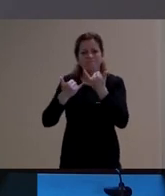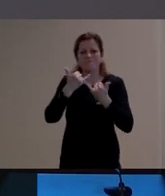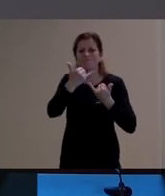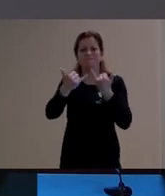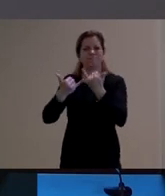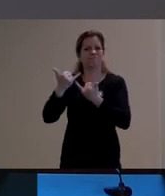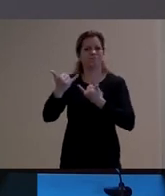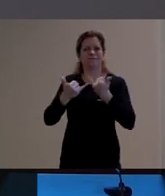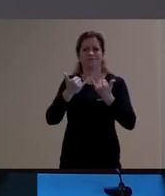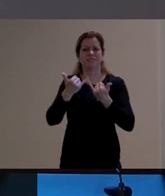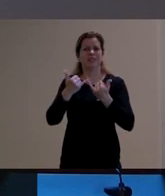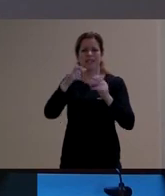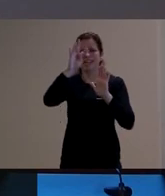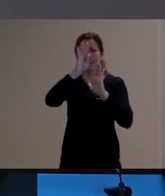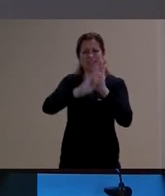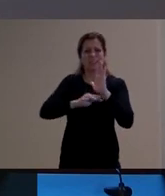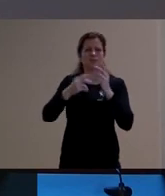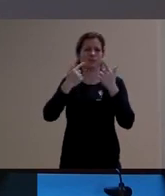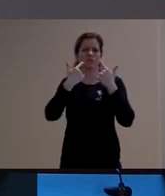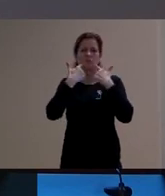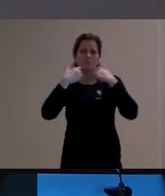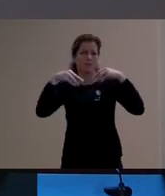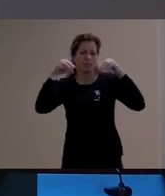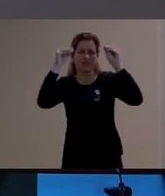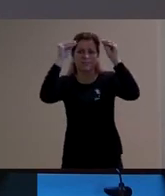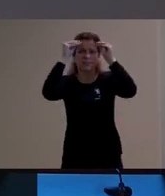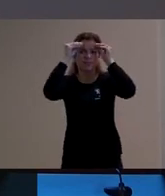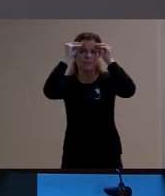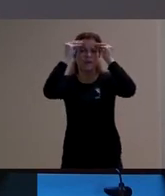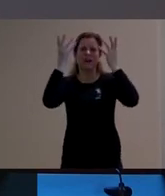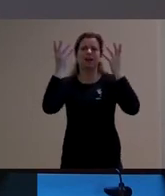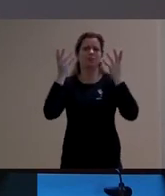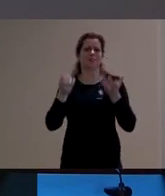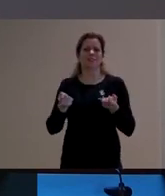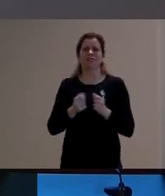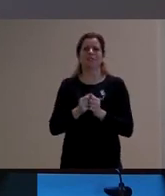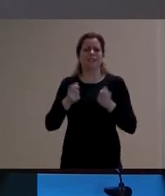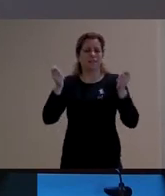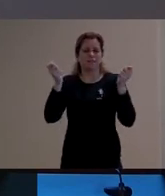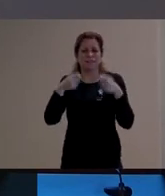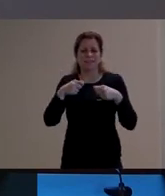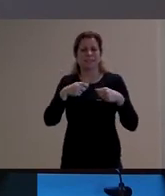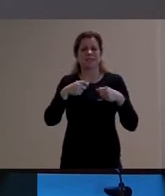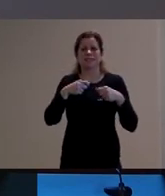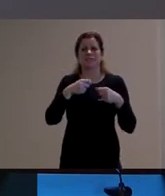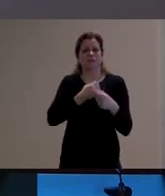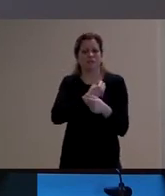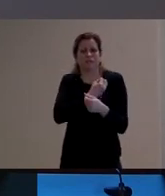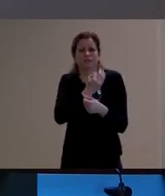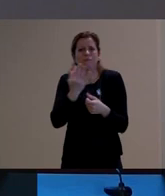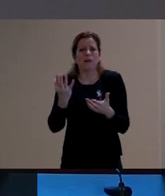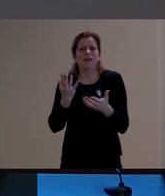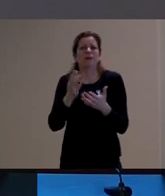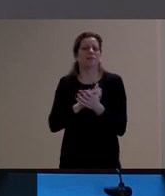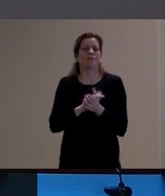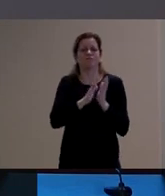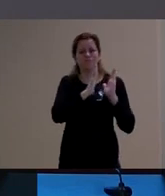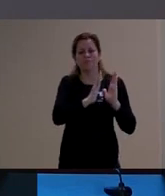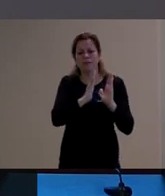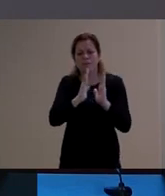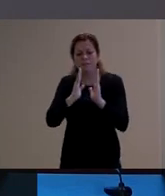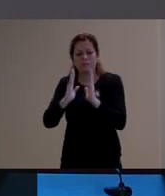textos sobre a linguagem capacidade mimética enfim e várias outras passagens